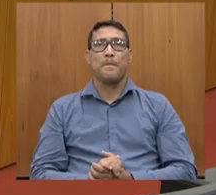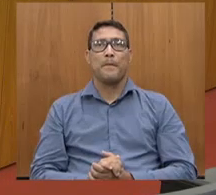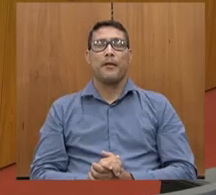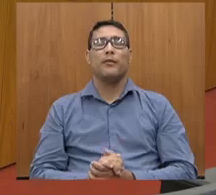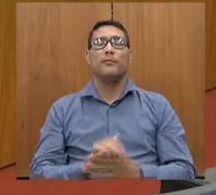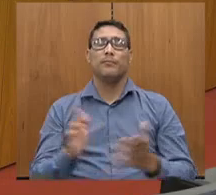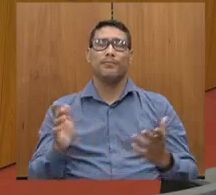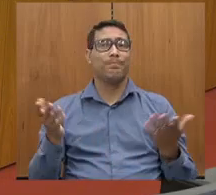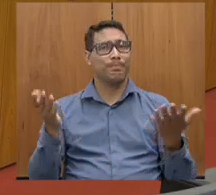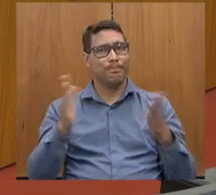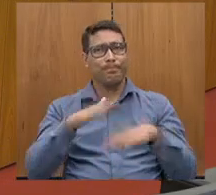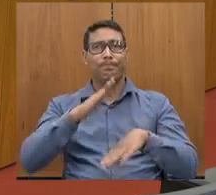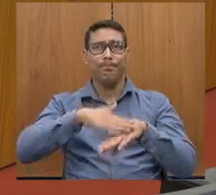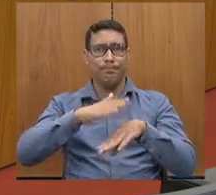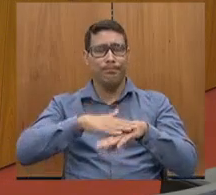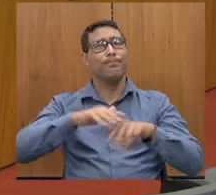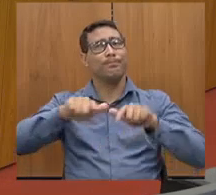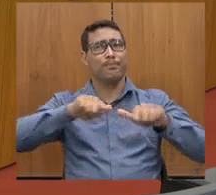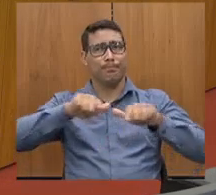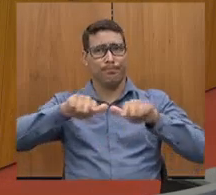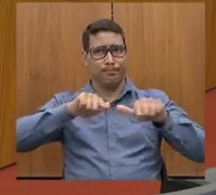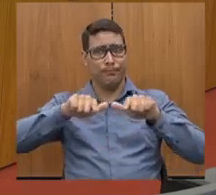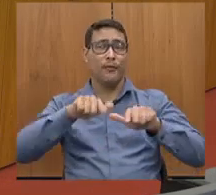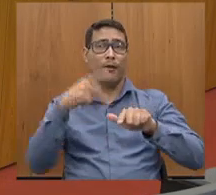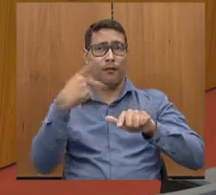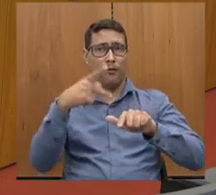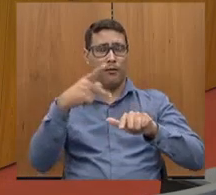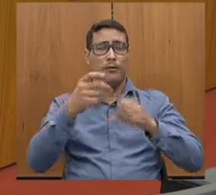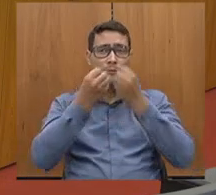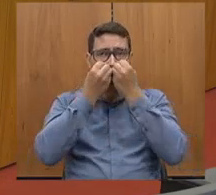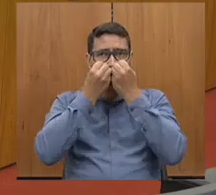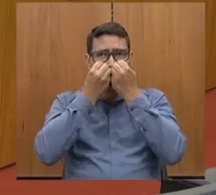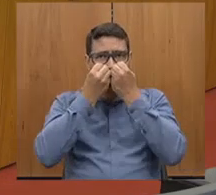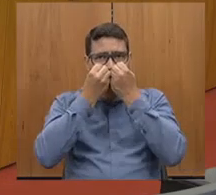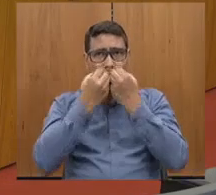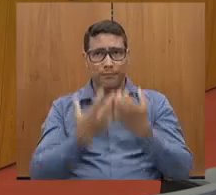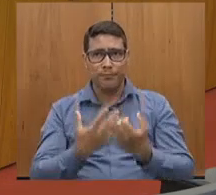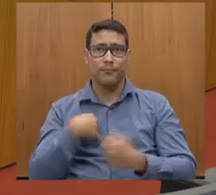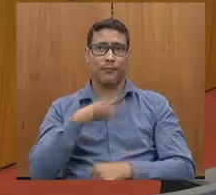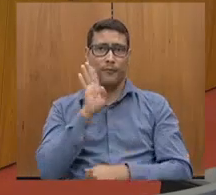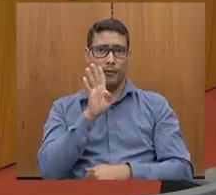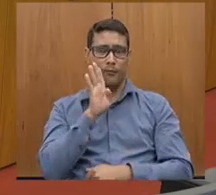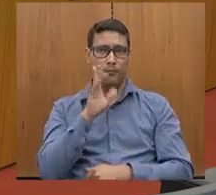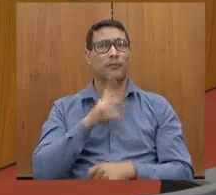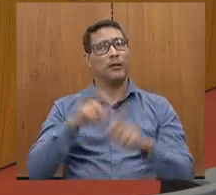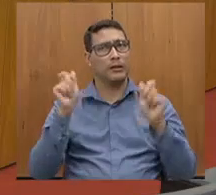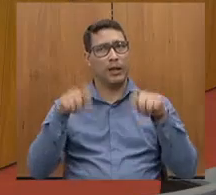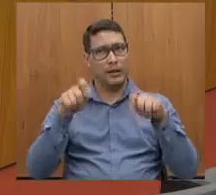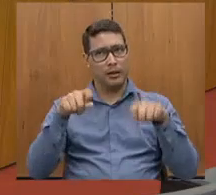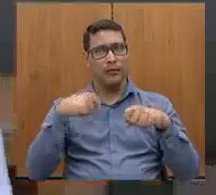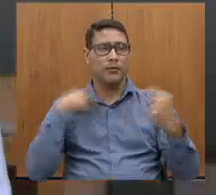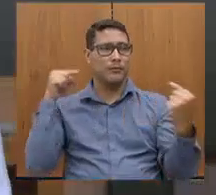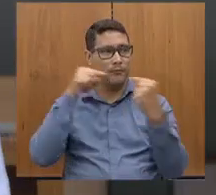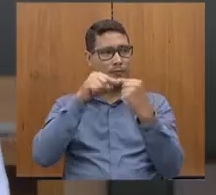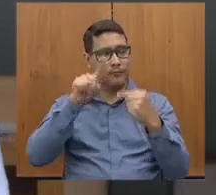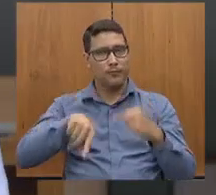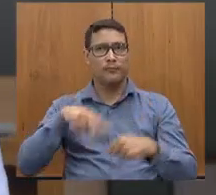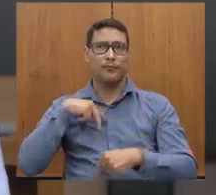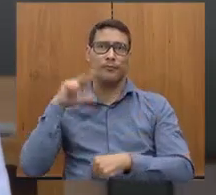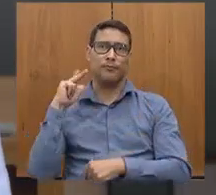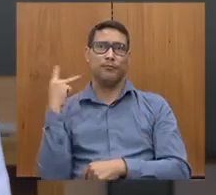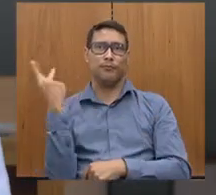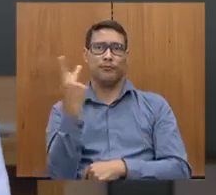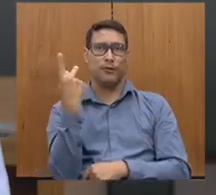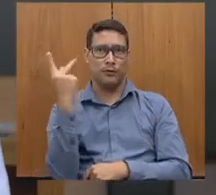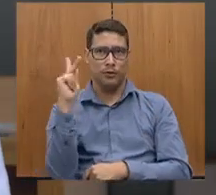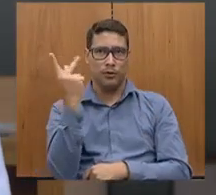Realmente, essa atuação sua é muito bacana a gente poder ver que a gente pode fazer parte dessa história que o senhor vem construindo há